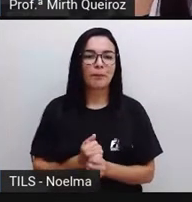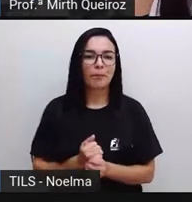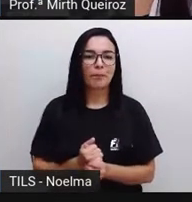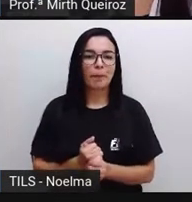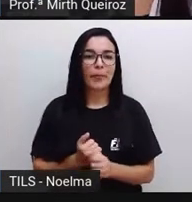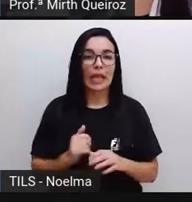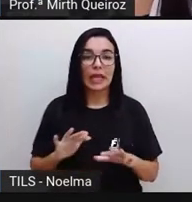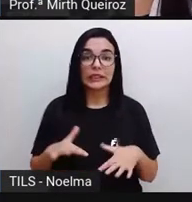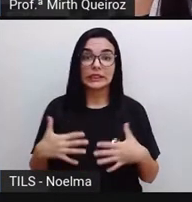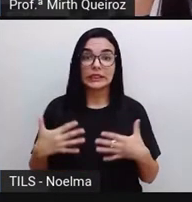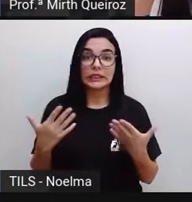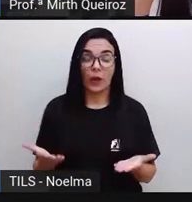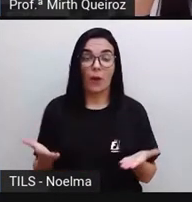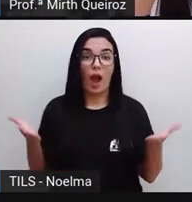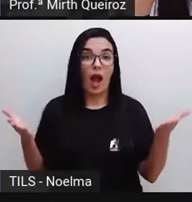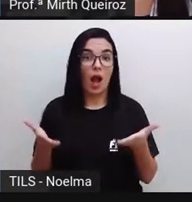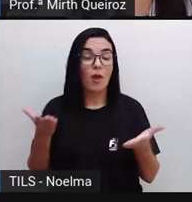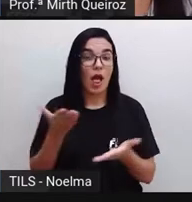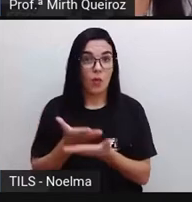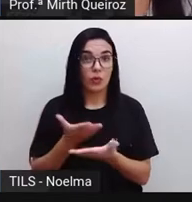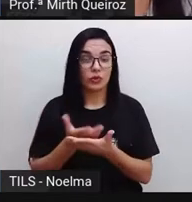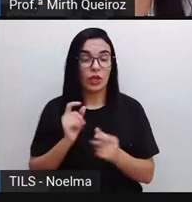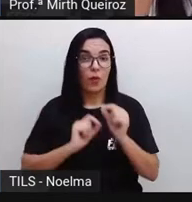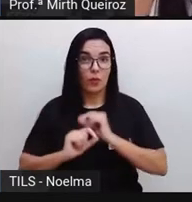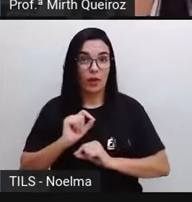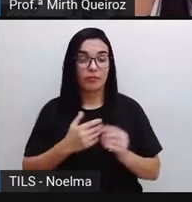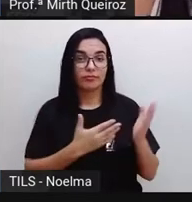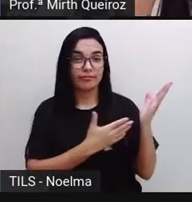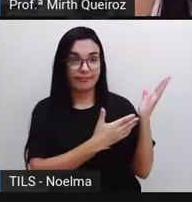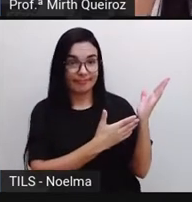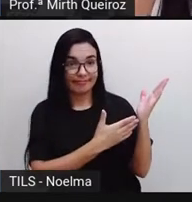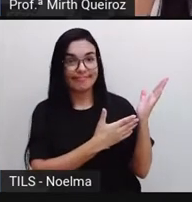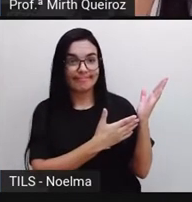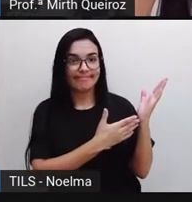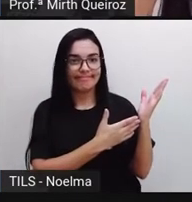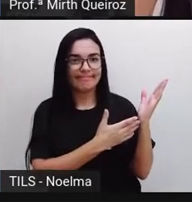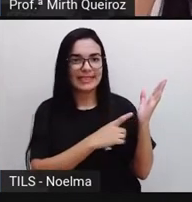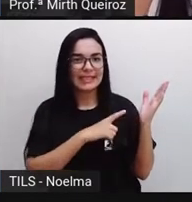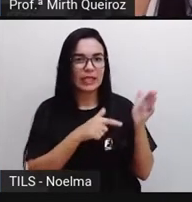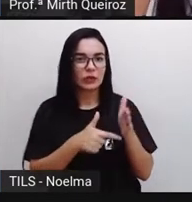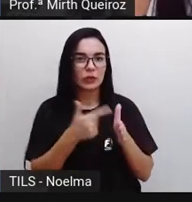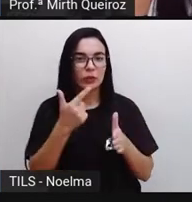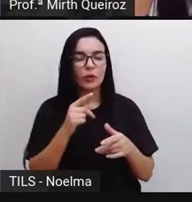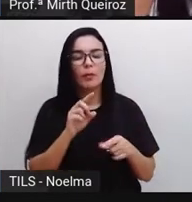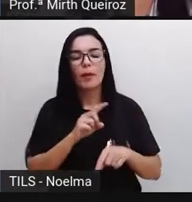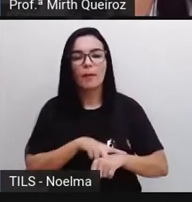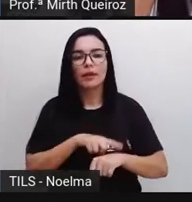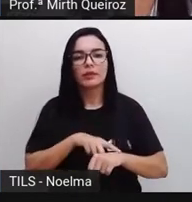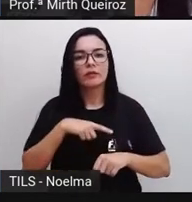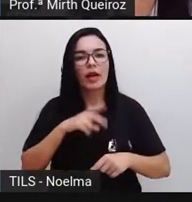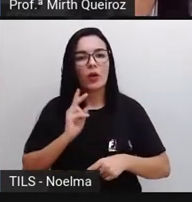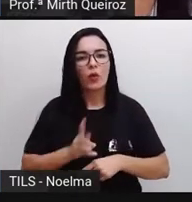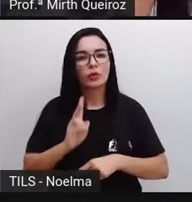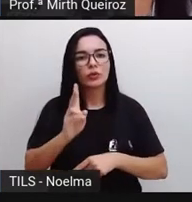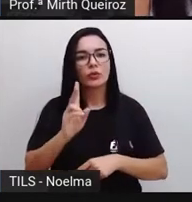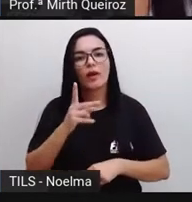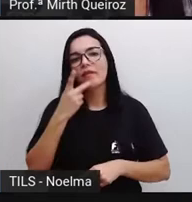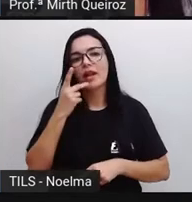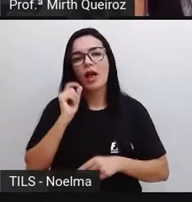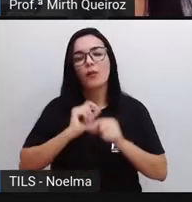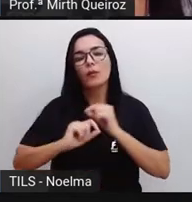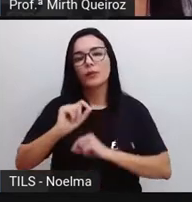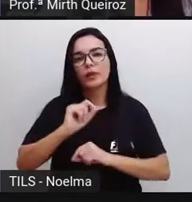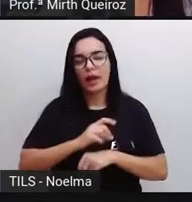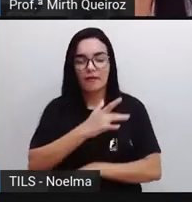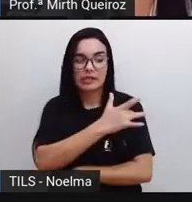Bom, na aula de hoje, nosso segundo momento, como eu disse para vocês, a gente vai continuar a falar também